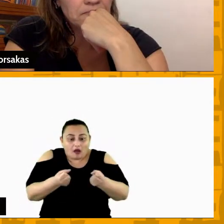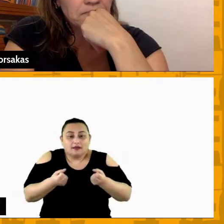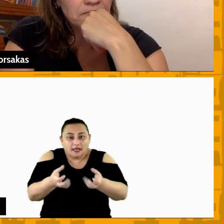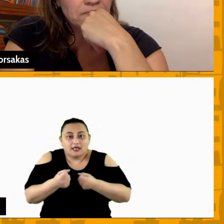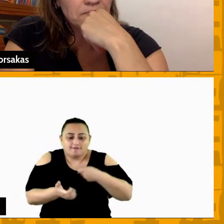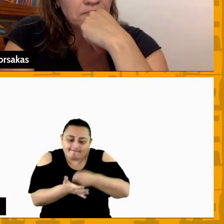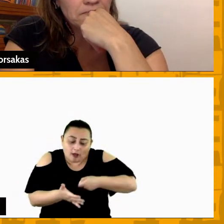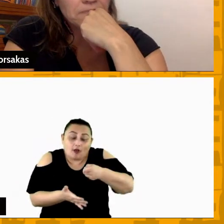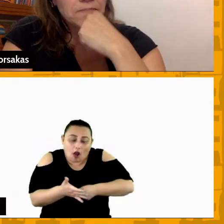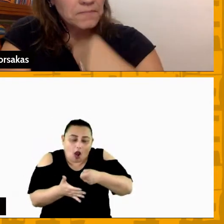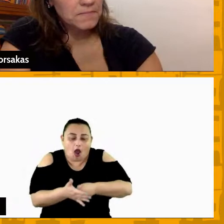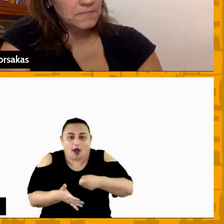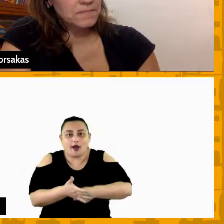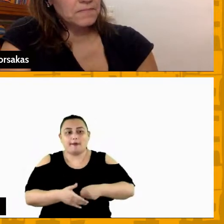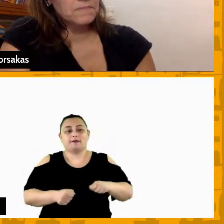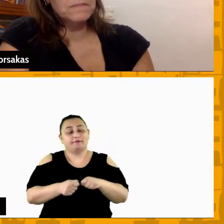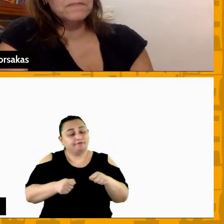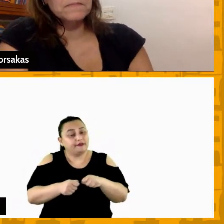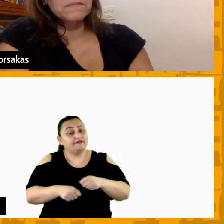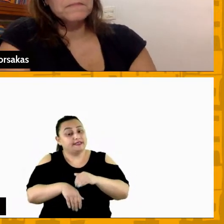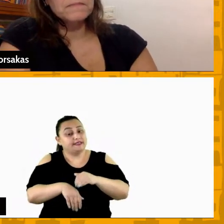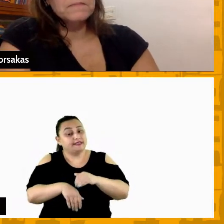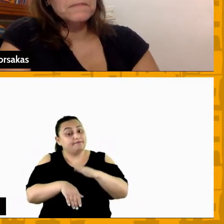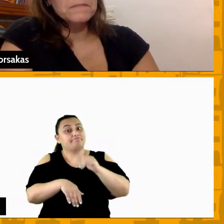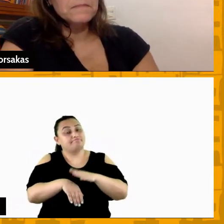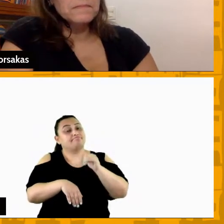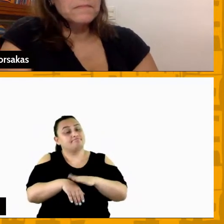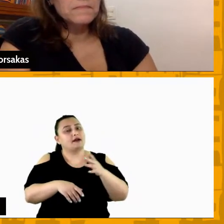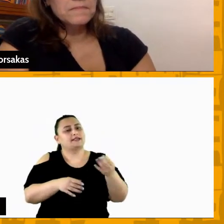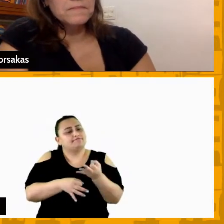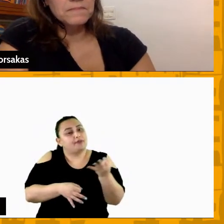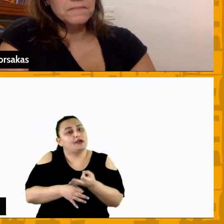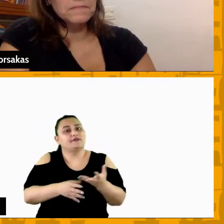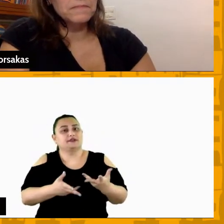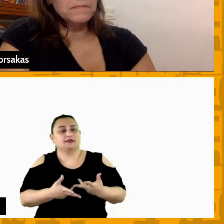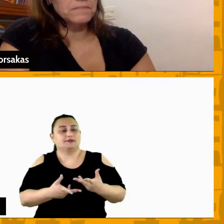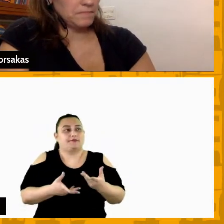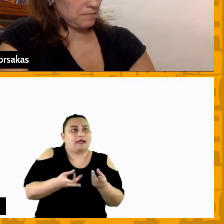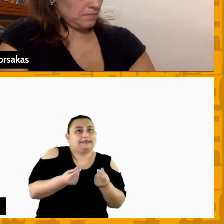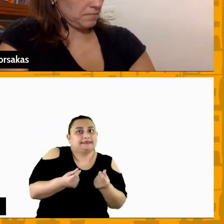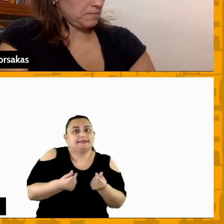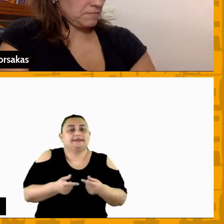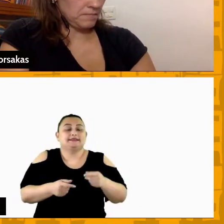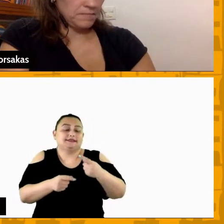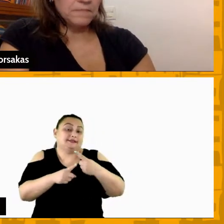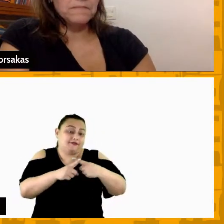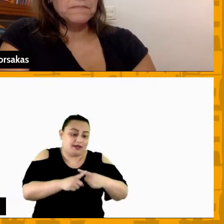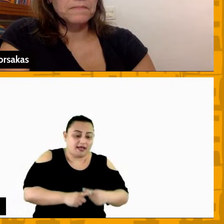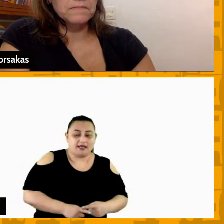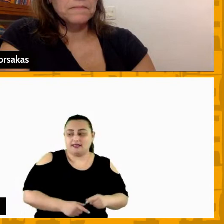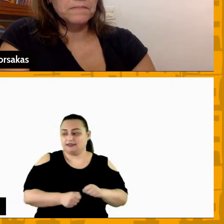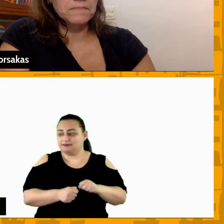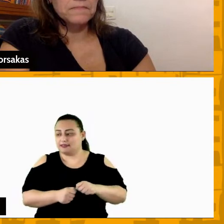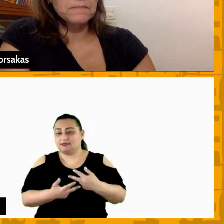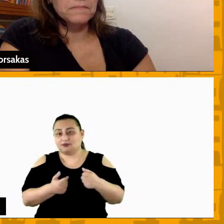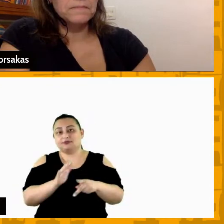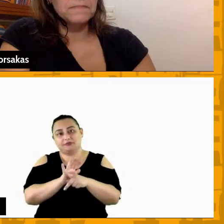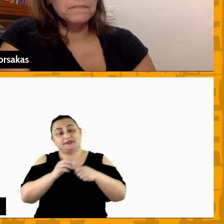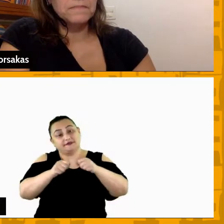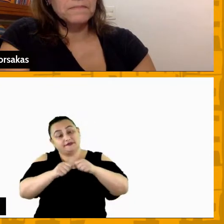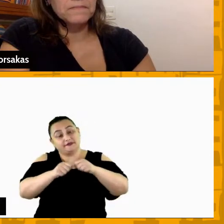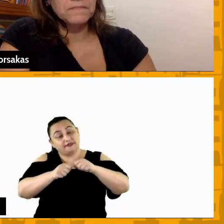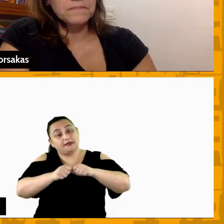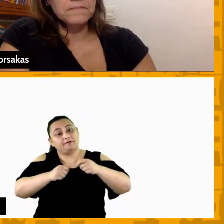cobrado para estar executando com mais mais vezes aquilo que ele tem que executar para ele